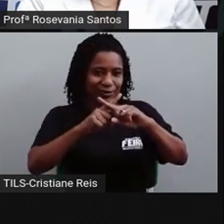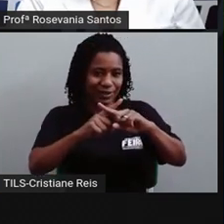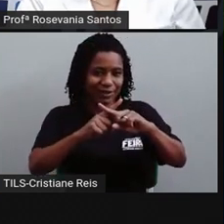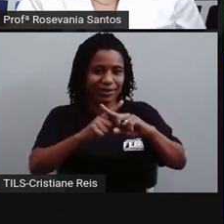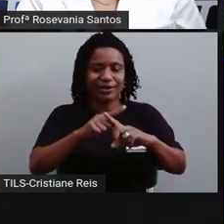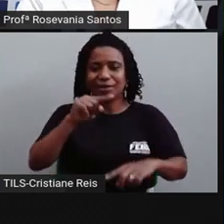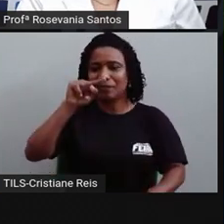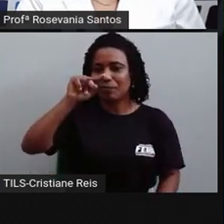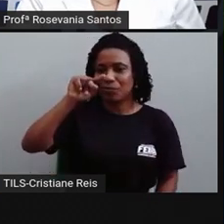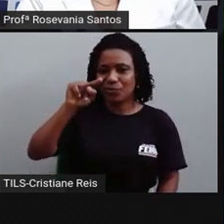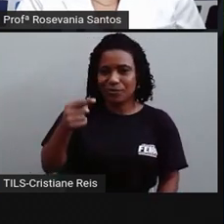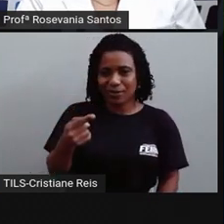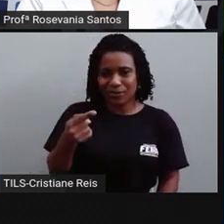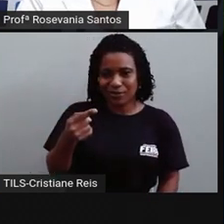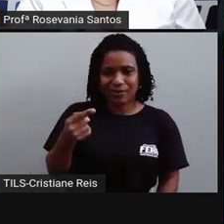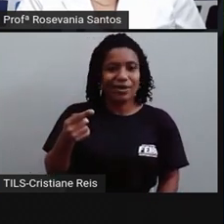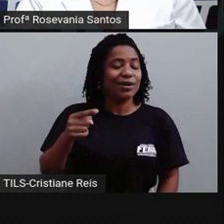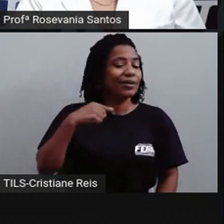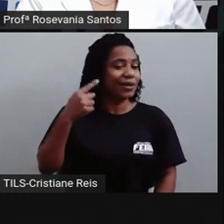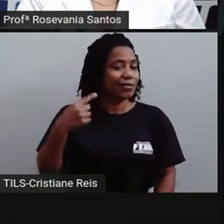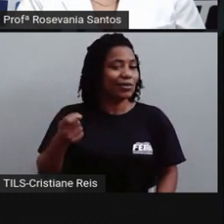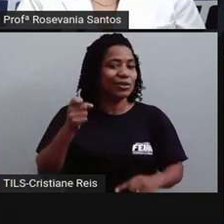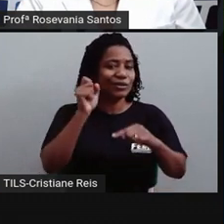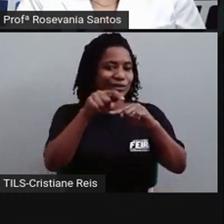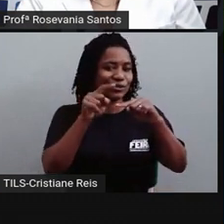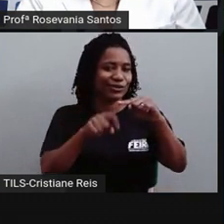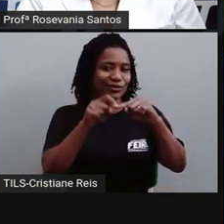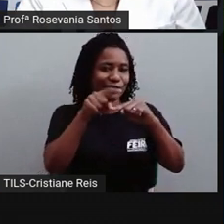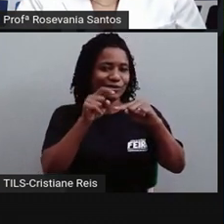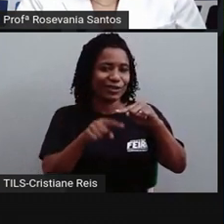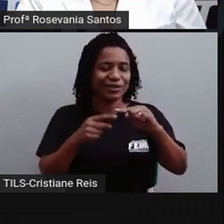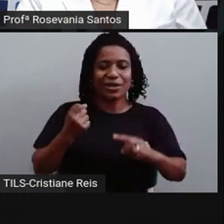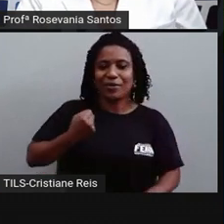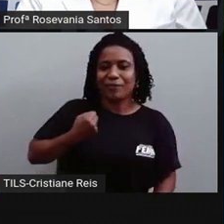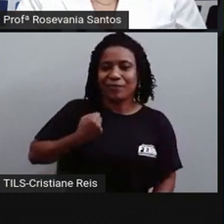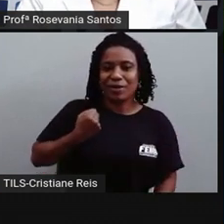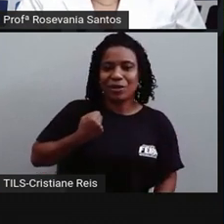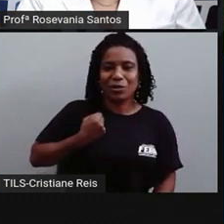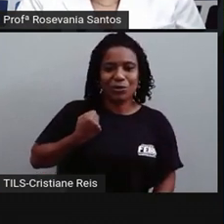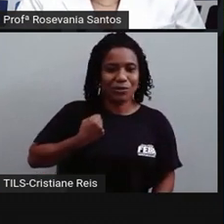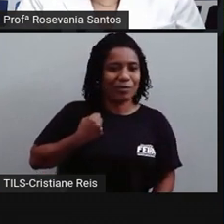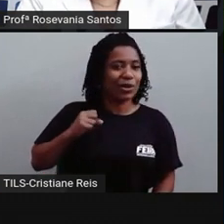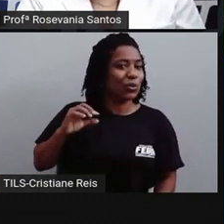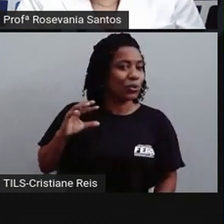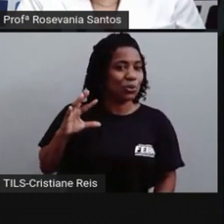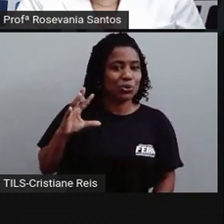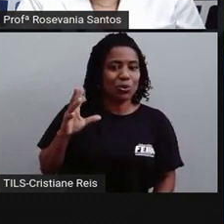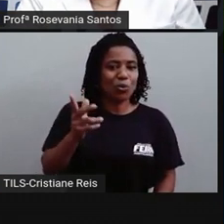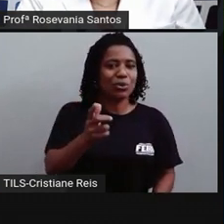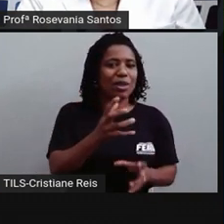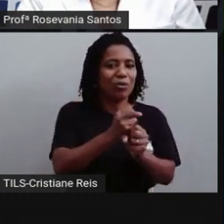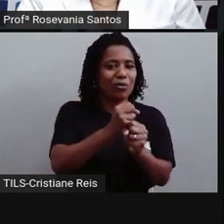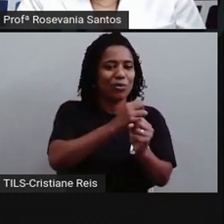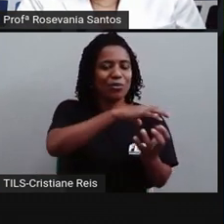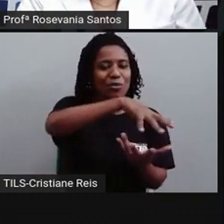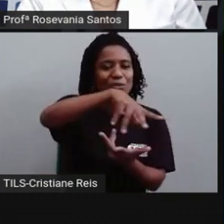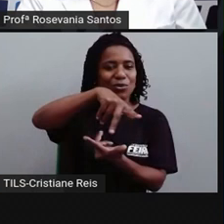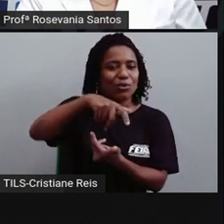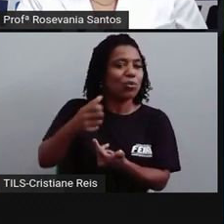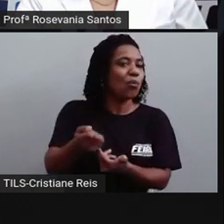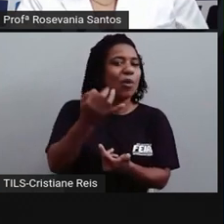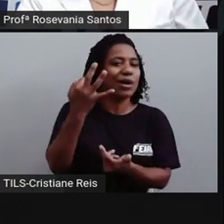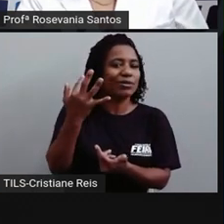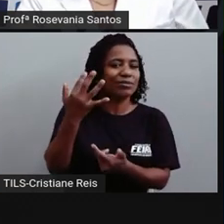taxas, e divido pelo número total de habitantes. O resultado que eu vou achar dessa conta, dessa multiplicação,